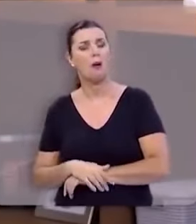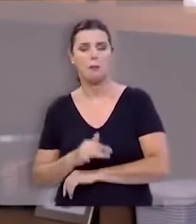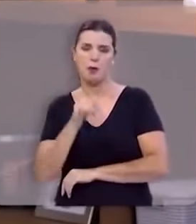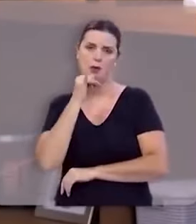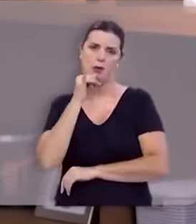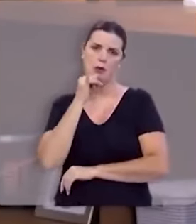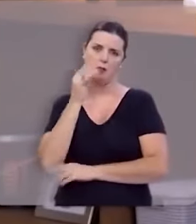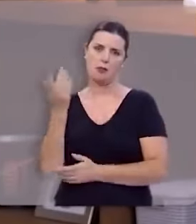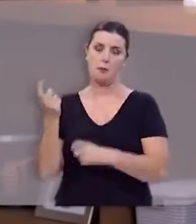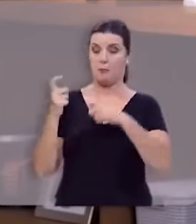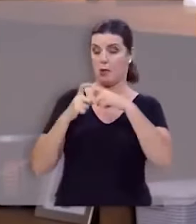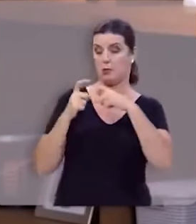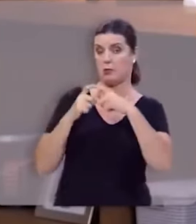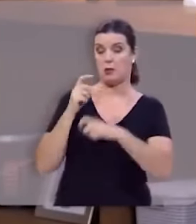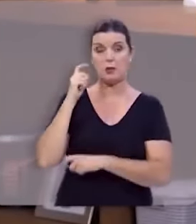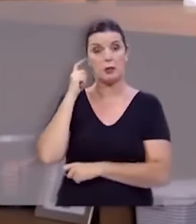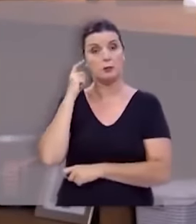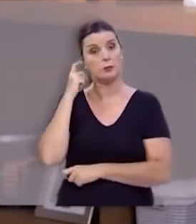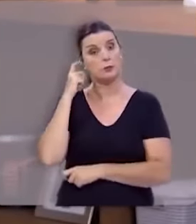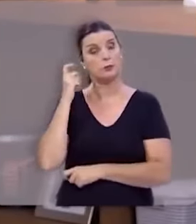por exemplo no campo da medicina